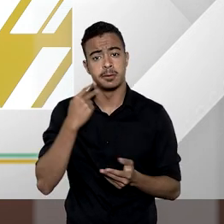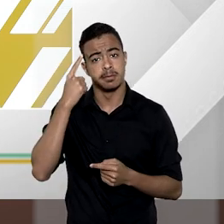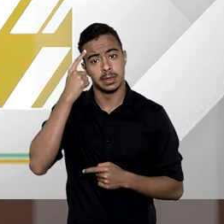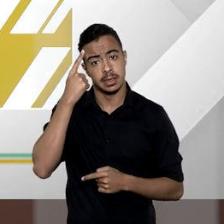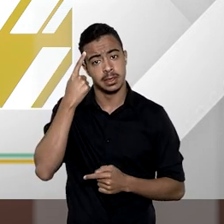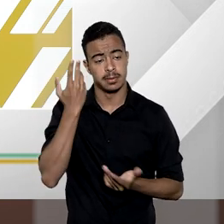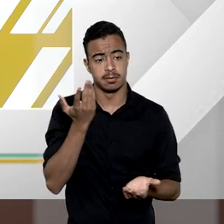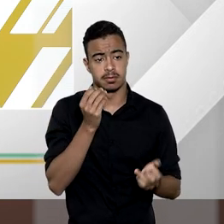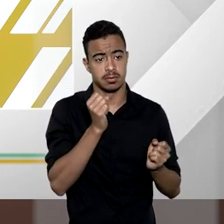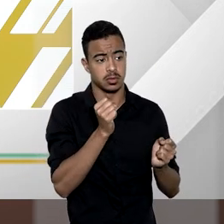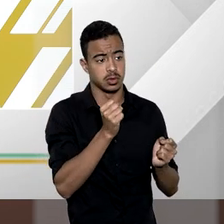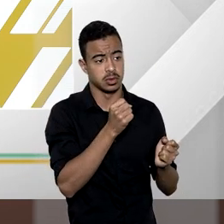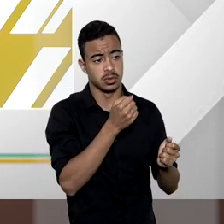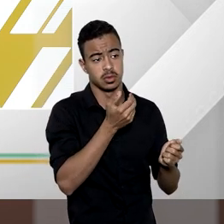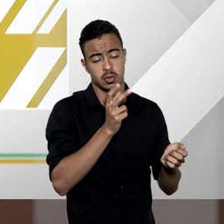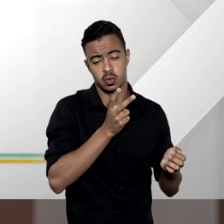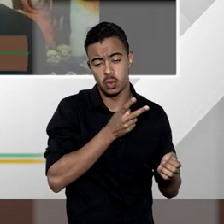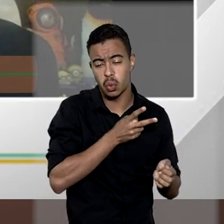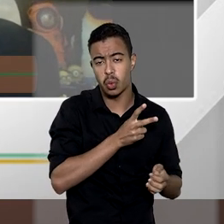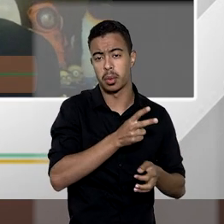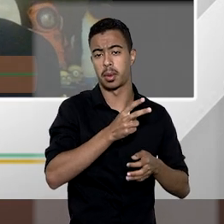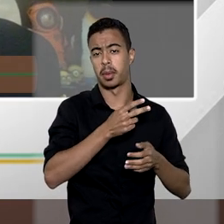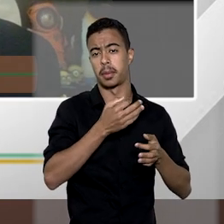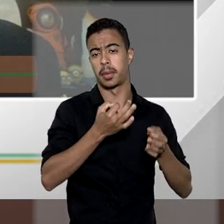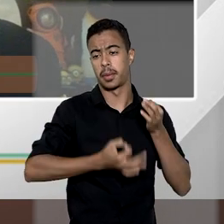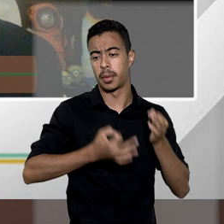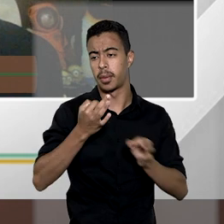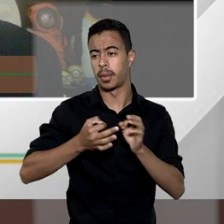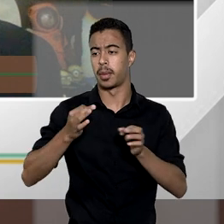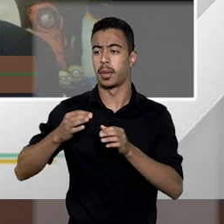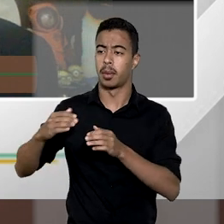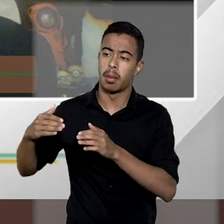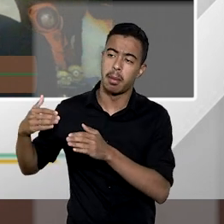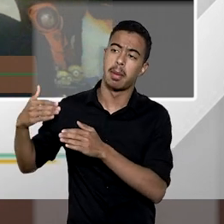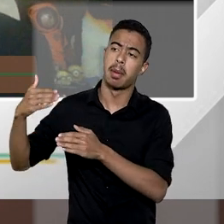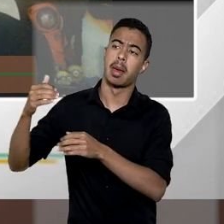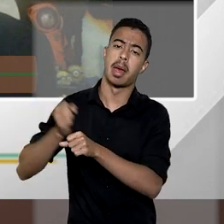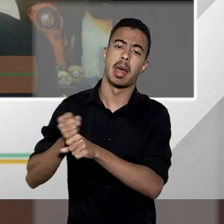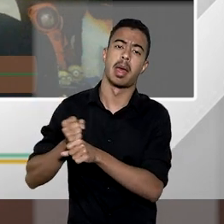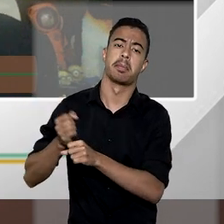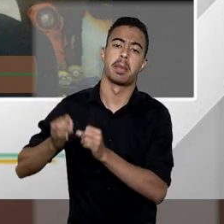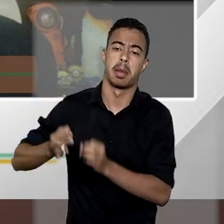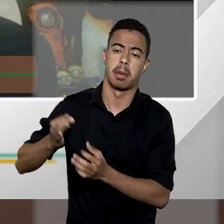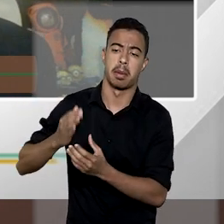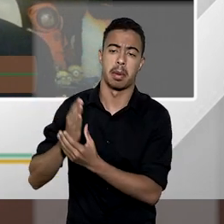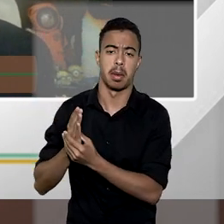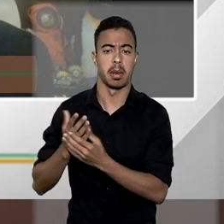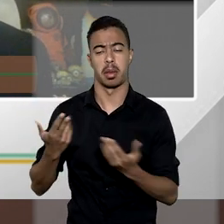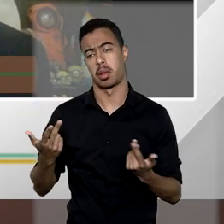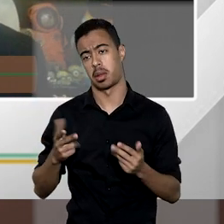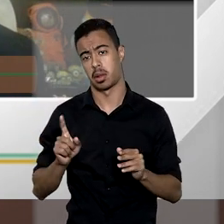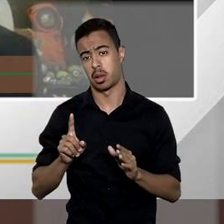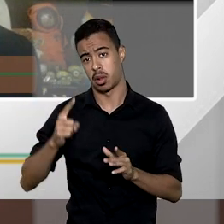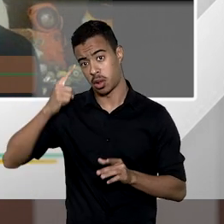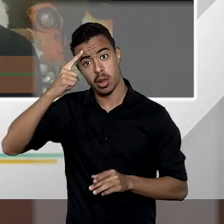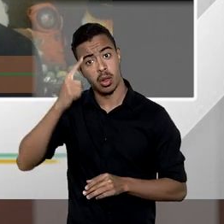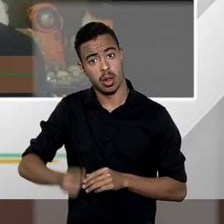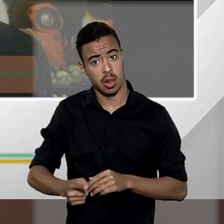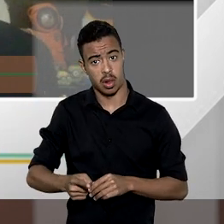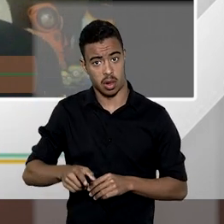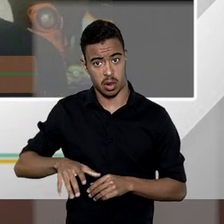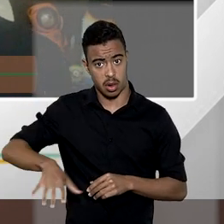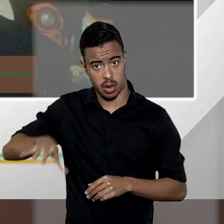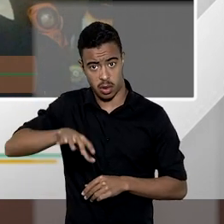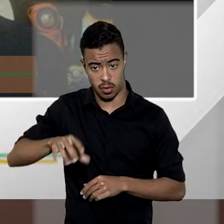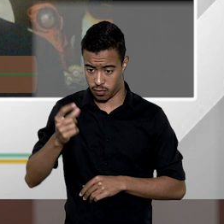pensar que isso vai ficar rolando rodando no judiciário infinitamente a determinação é de que